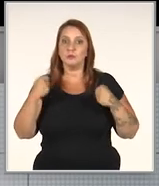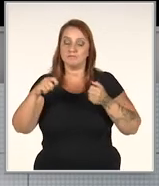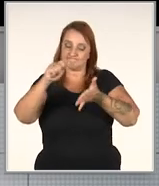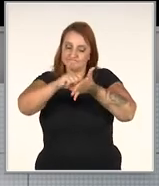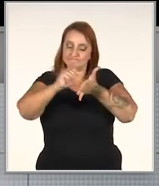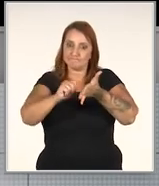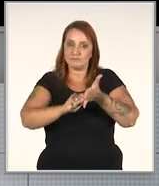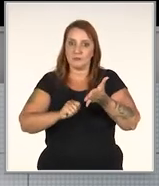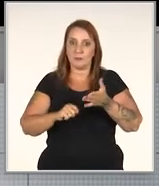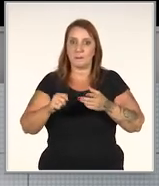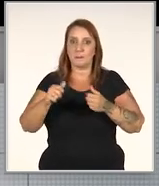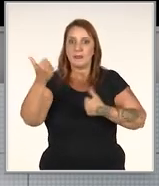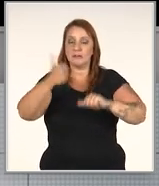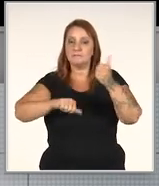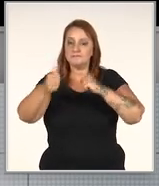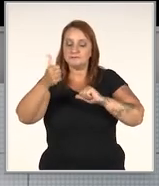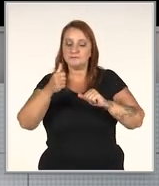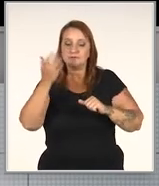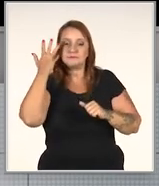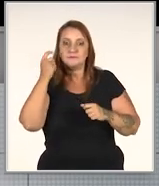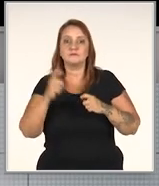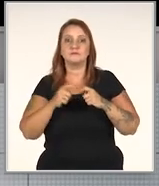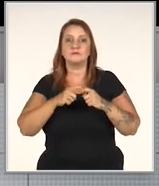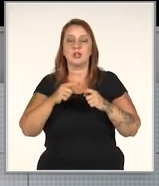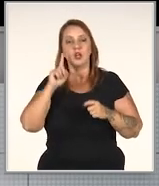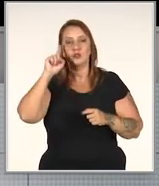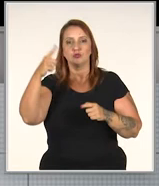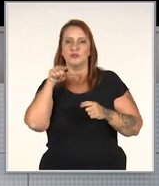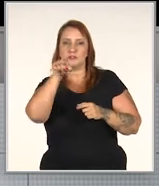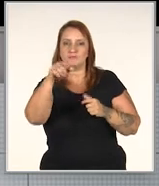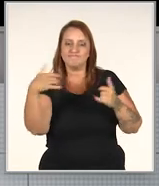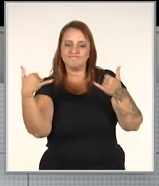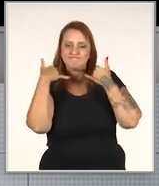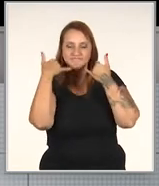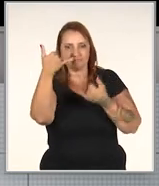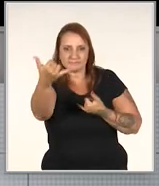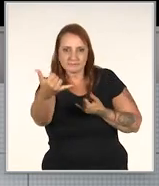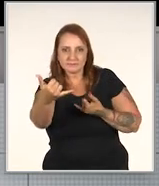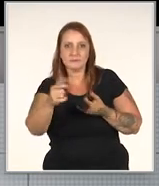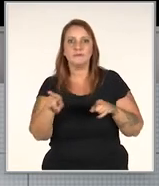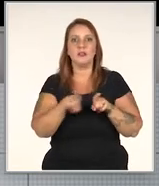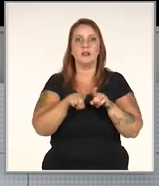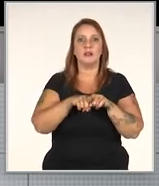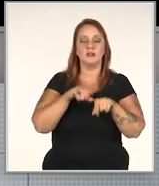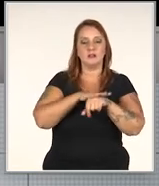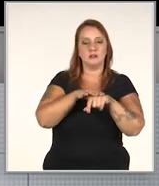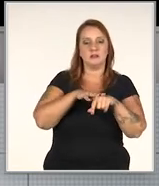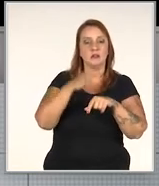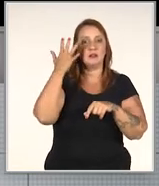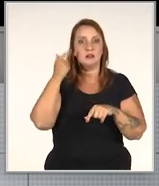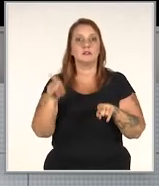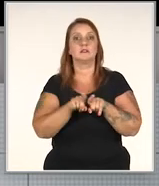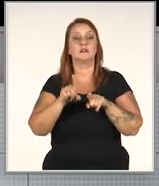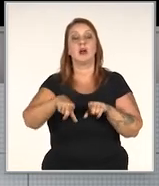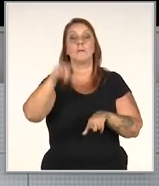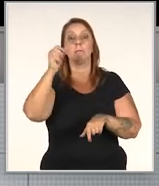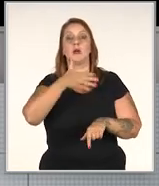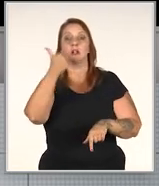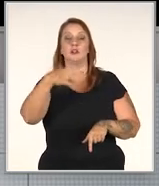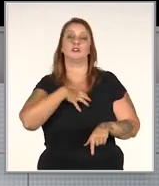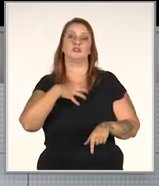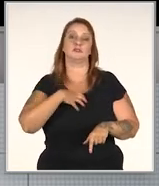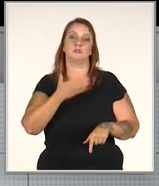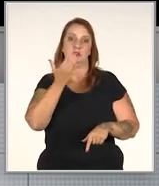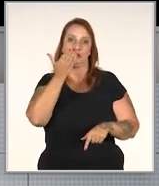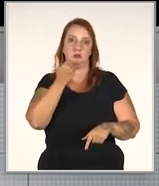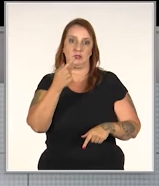Não, você vai preencher um cadastro, as veterinárias vão analisar, se tiverem alguma dúvida, vão entrar em contato com você, vão entrar em contato com o seu veterinário, e aí sim vai ser escolhida